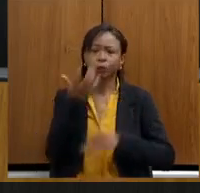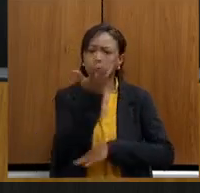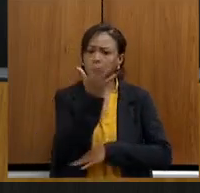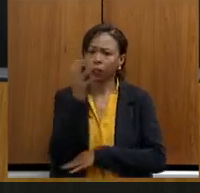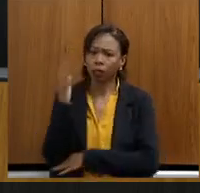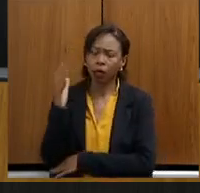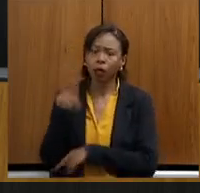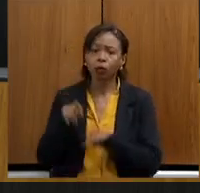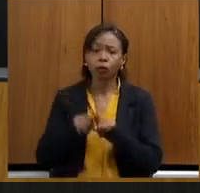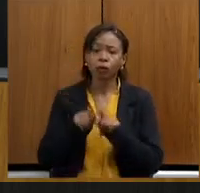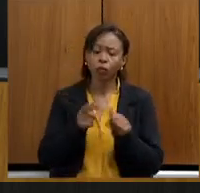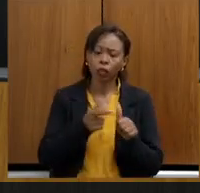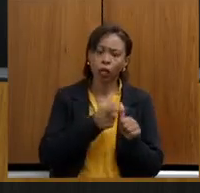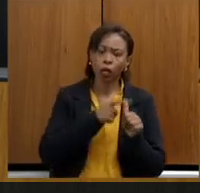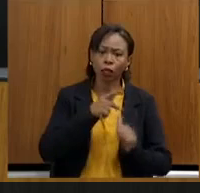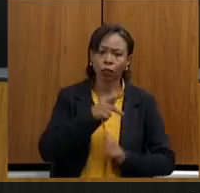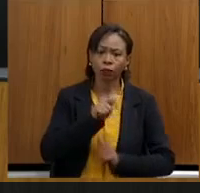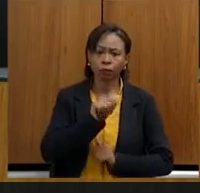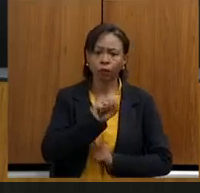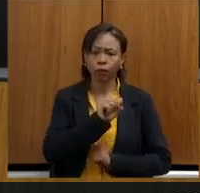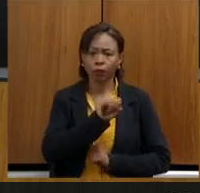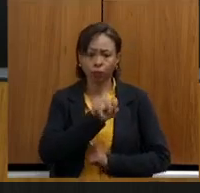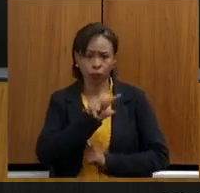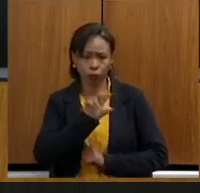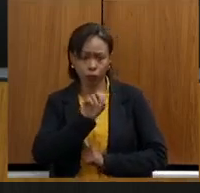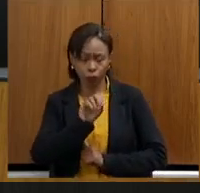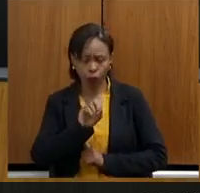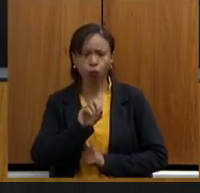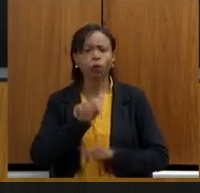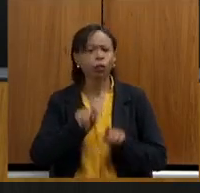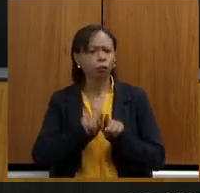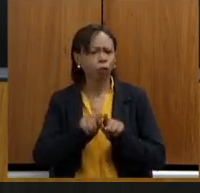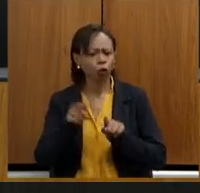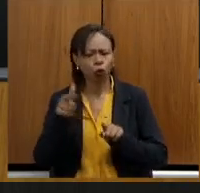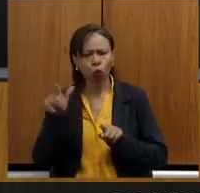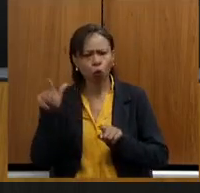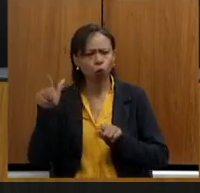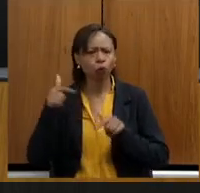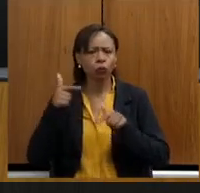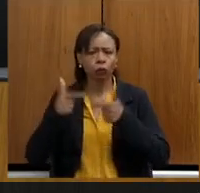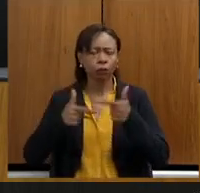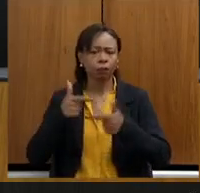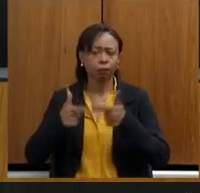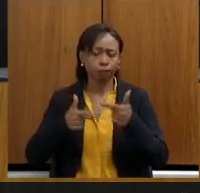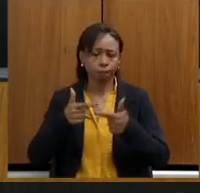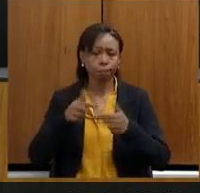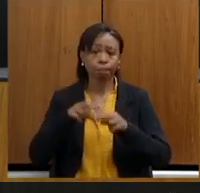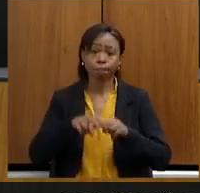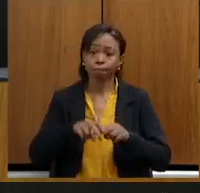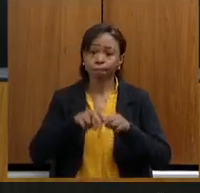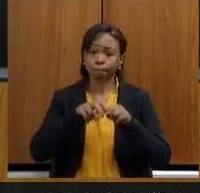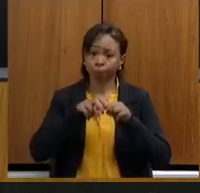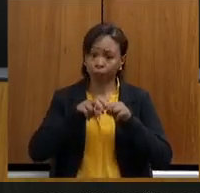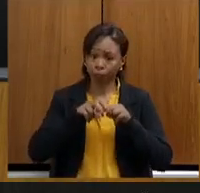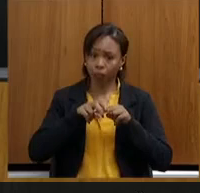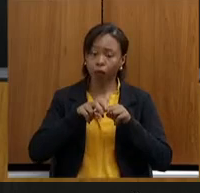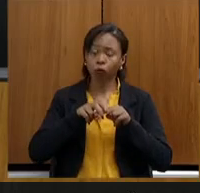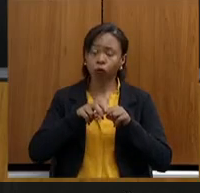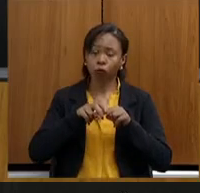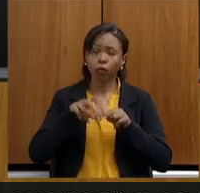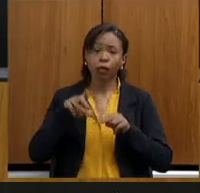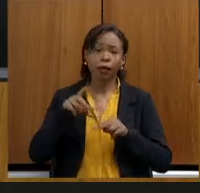como também nas outras atividades. Isso também se dá em função da grande